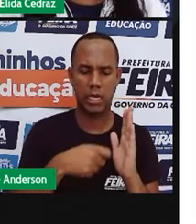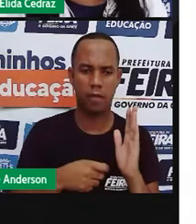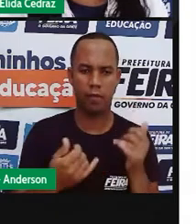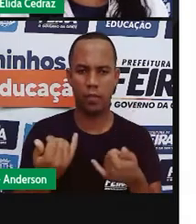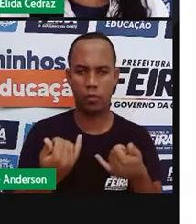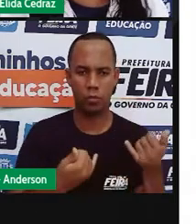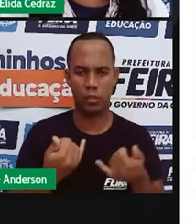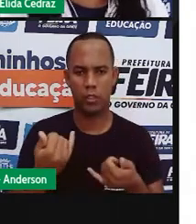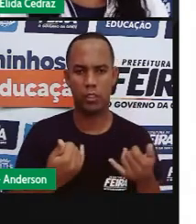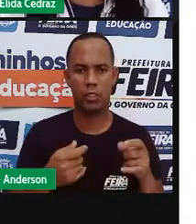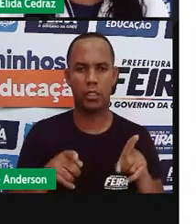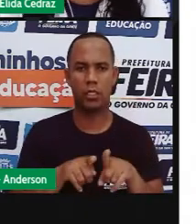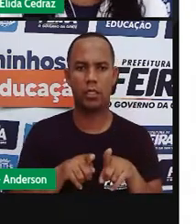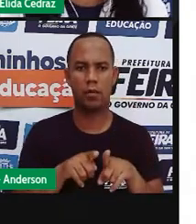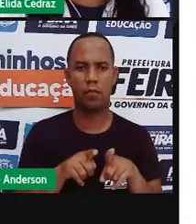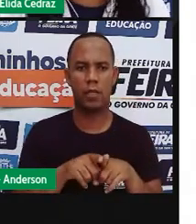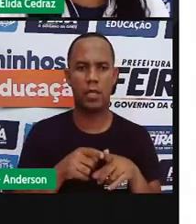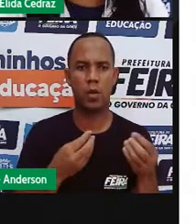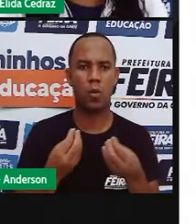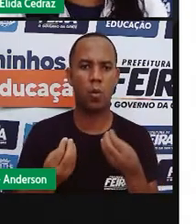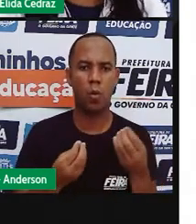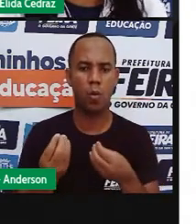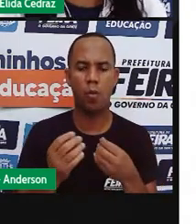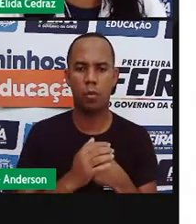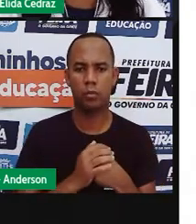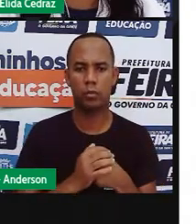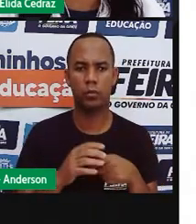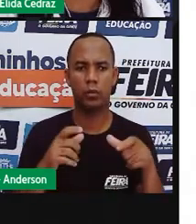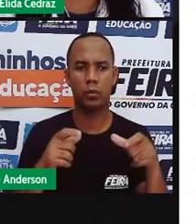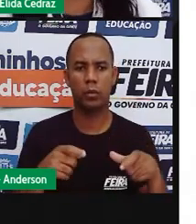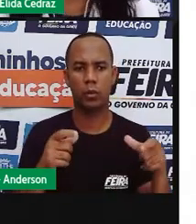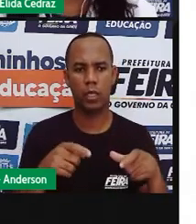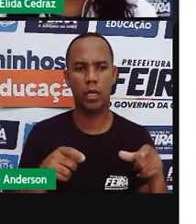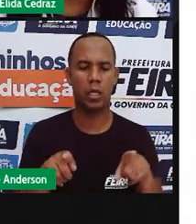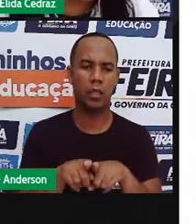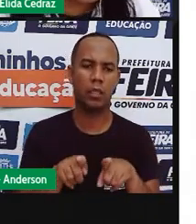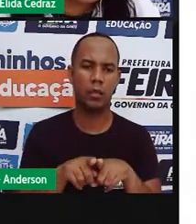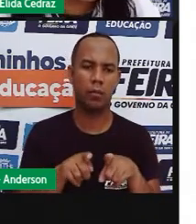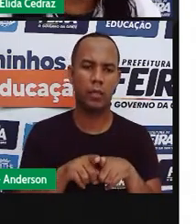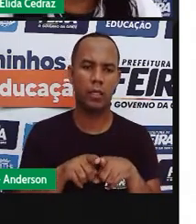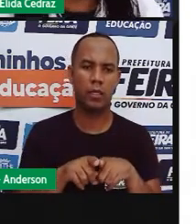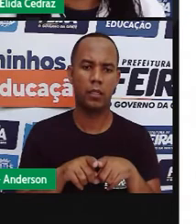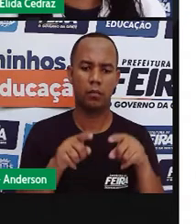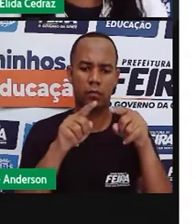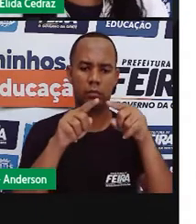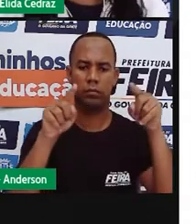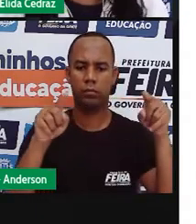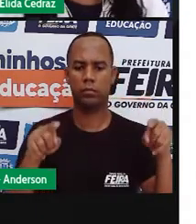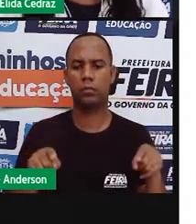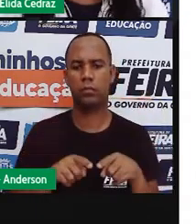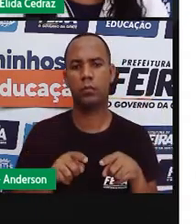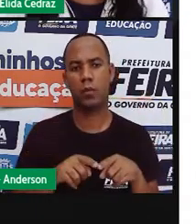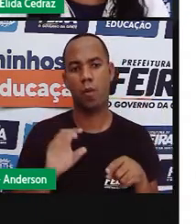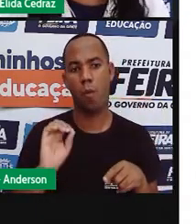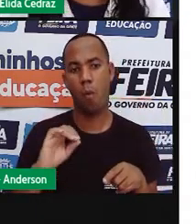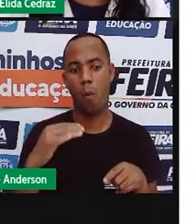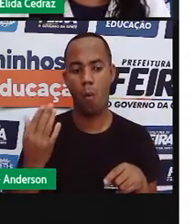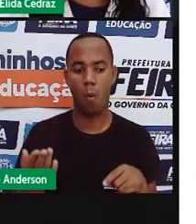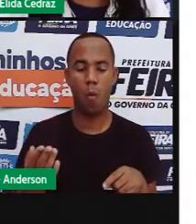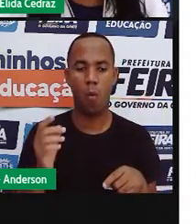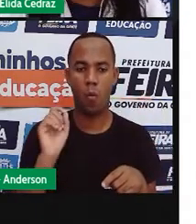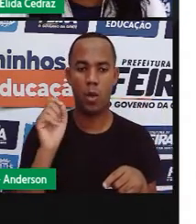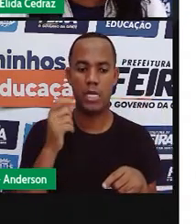com o suporte o site ou o portal também pode ser o blog ou aquele instagram